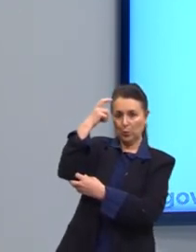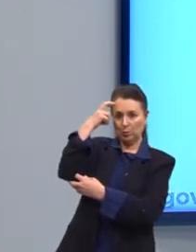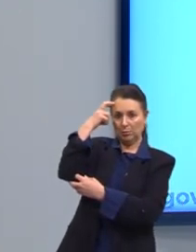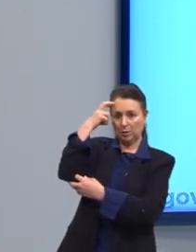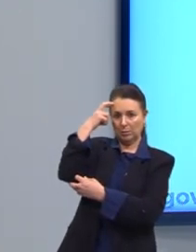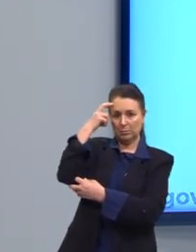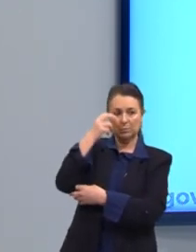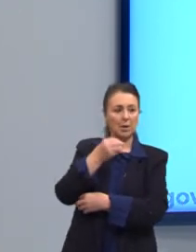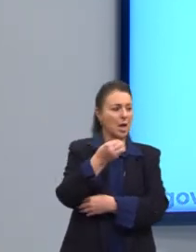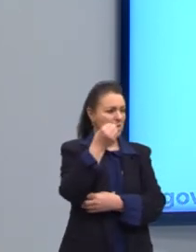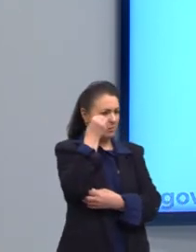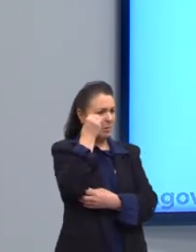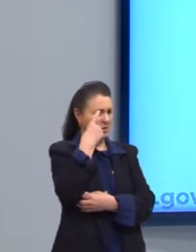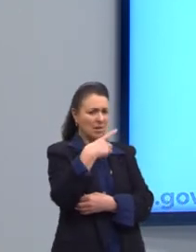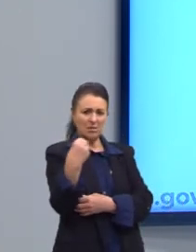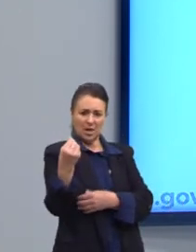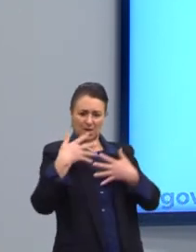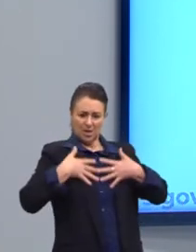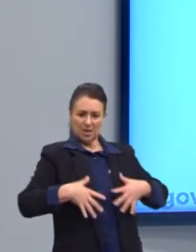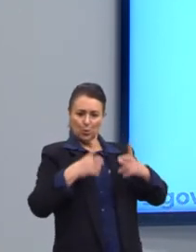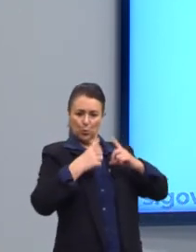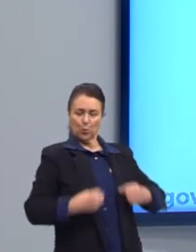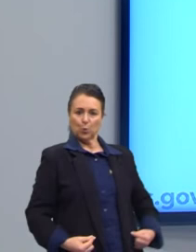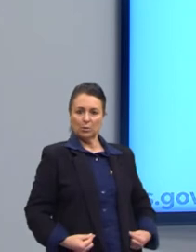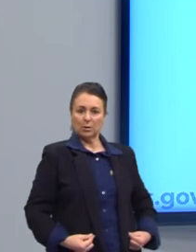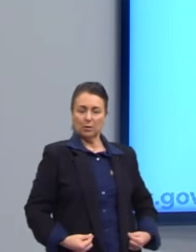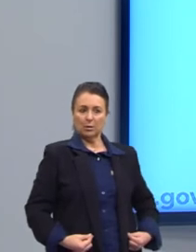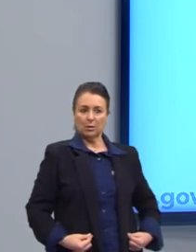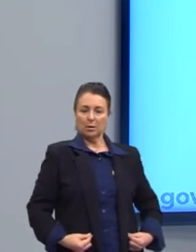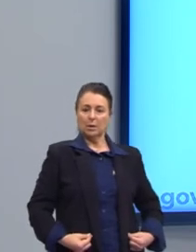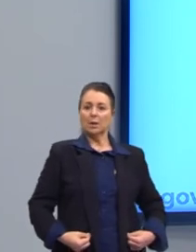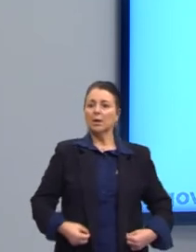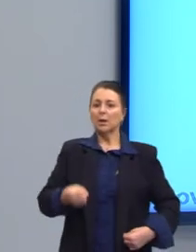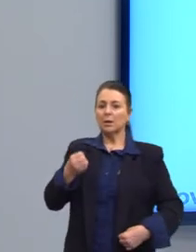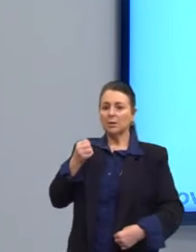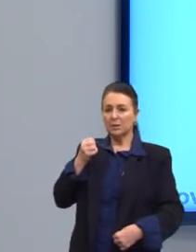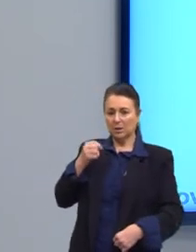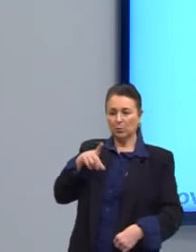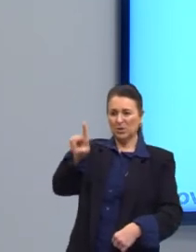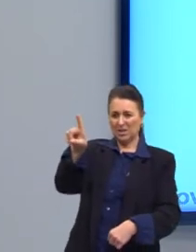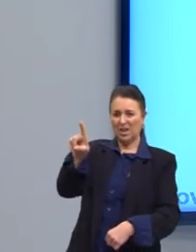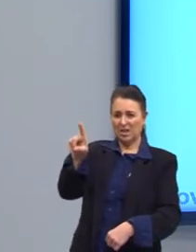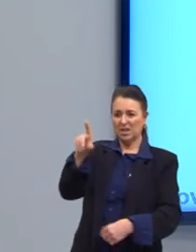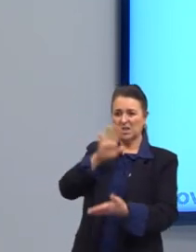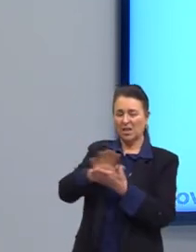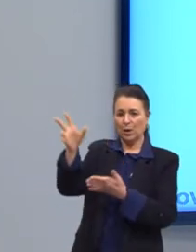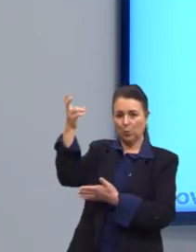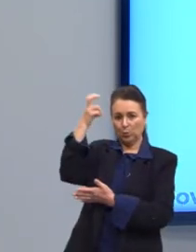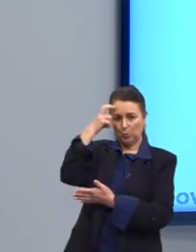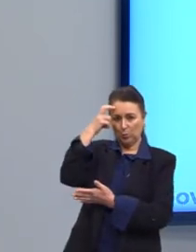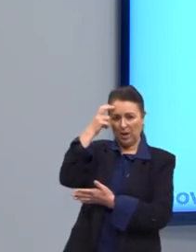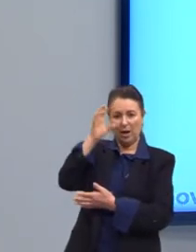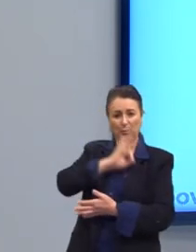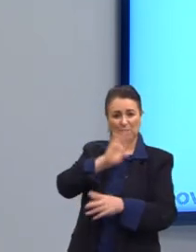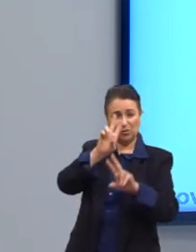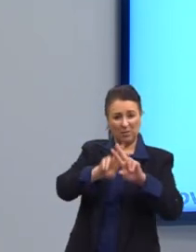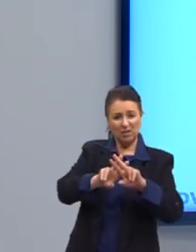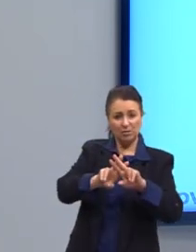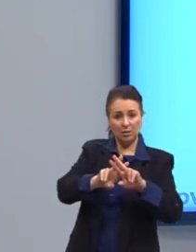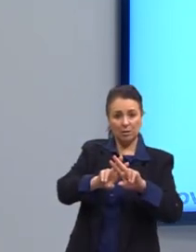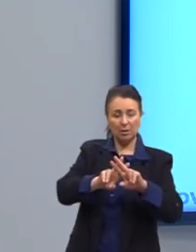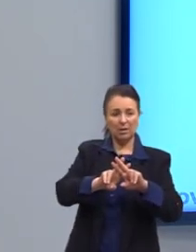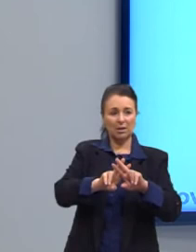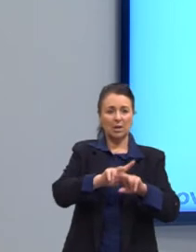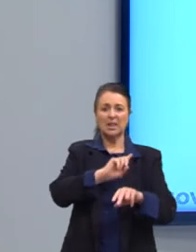Experimenta sair na rua sem vestido. Se você sair na rua sem cultura, a polícia te prende. Não. É